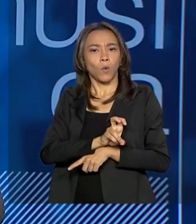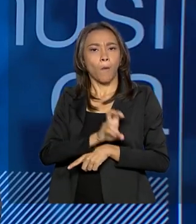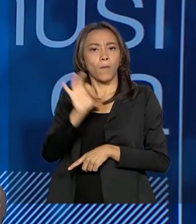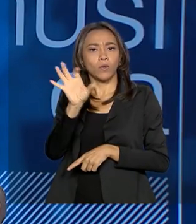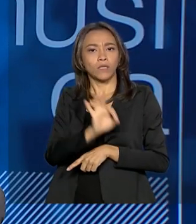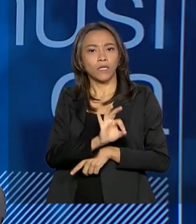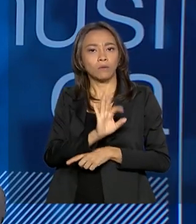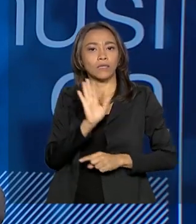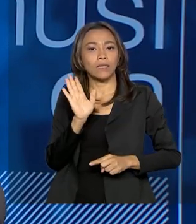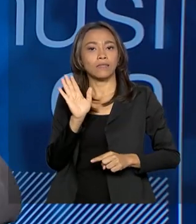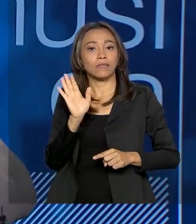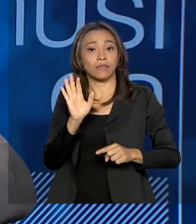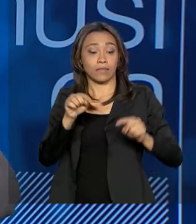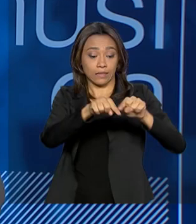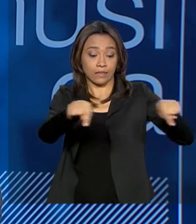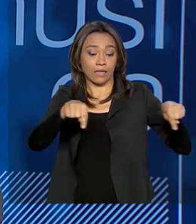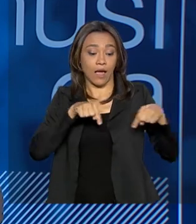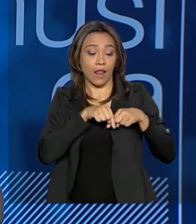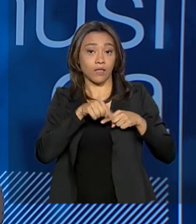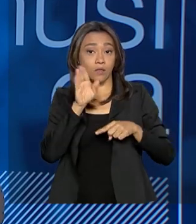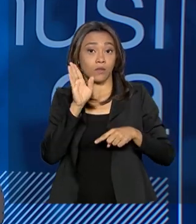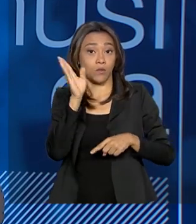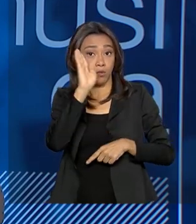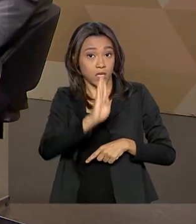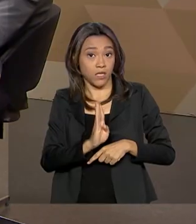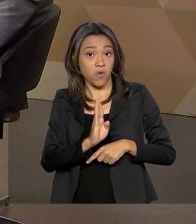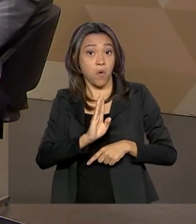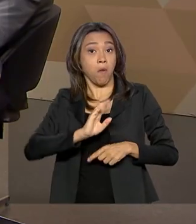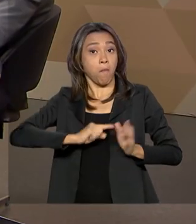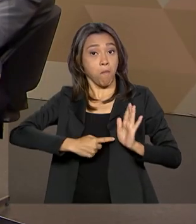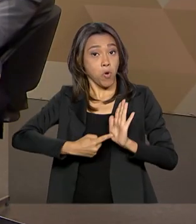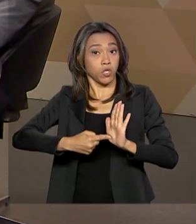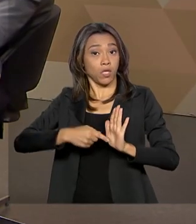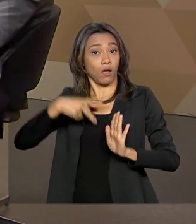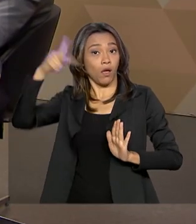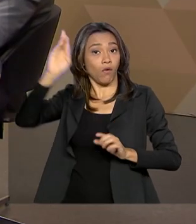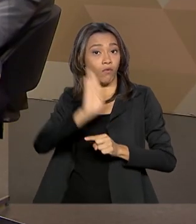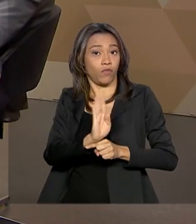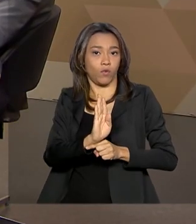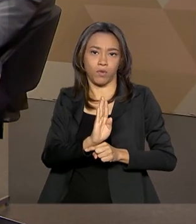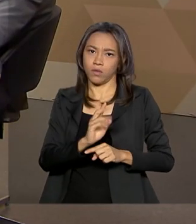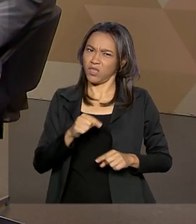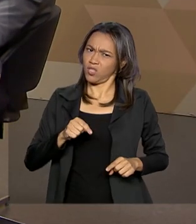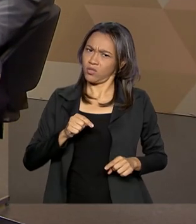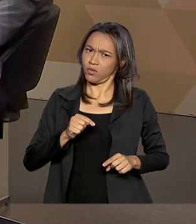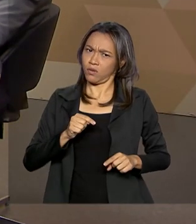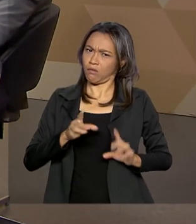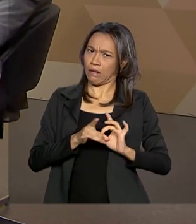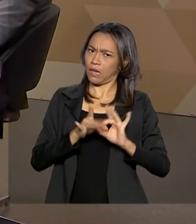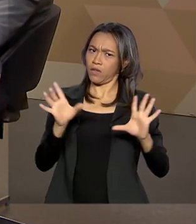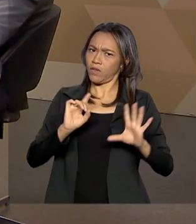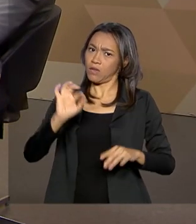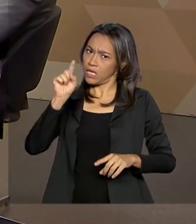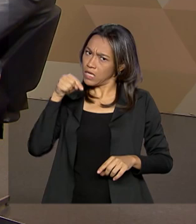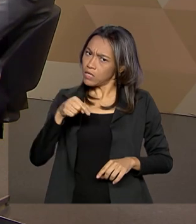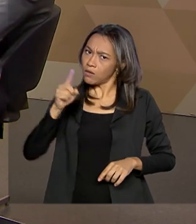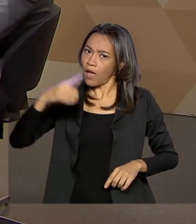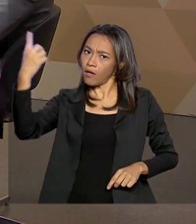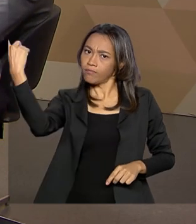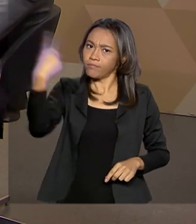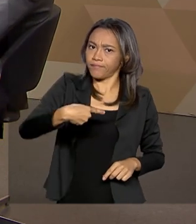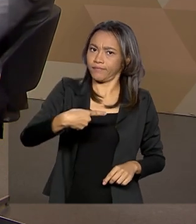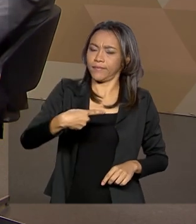salas brasileiras vão exibir o mesmo filme. Então, isso não é livre-mercado. Isso é hegemonia. Isso é o